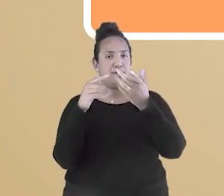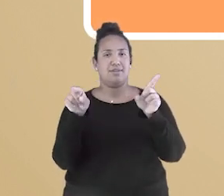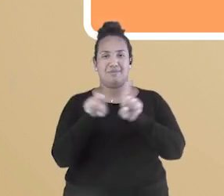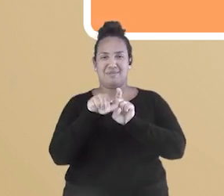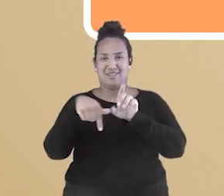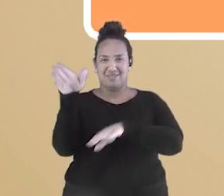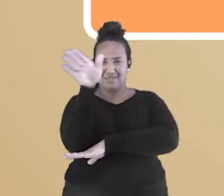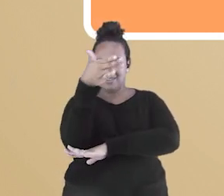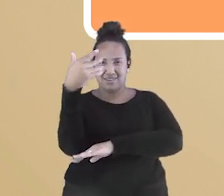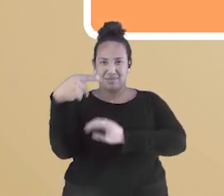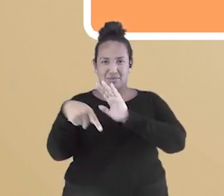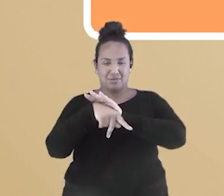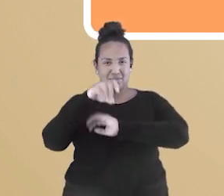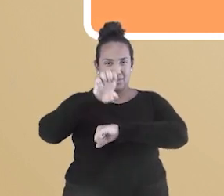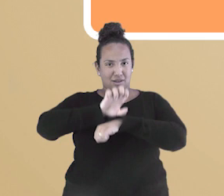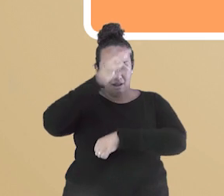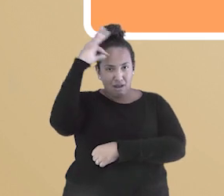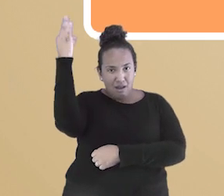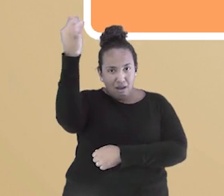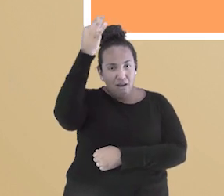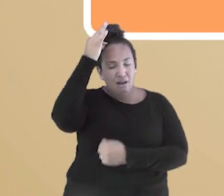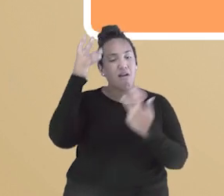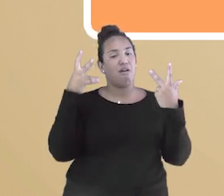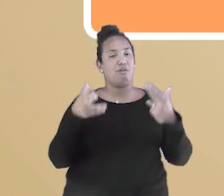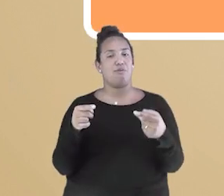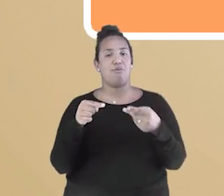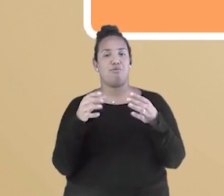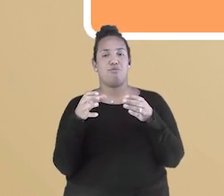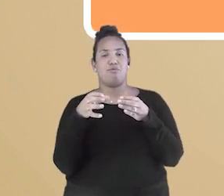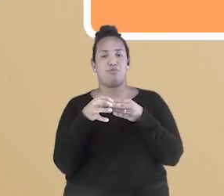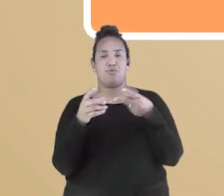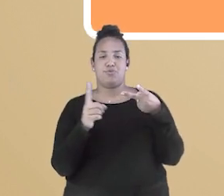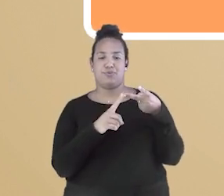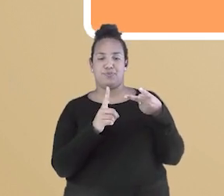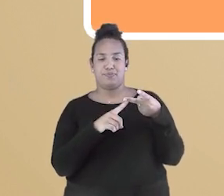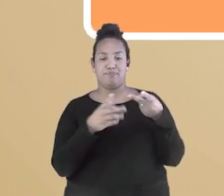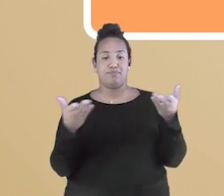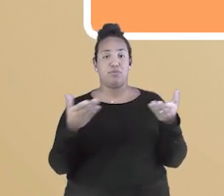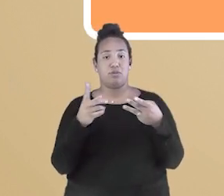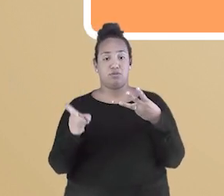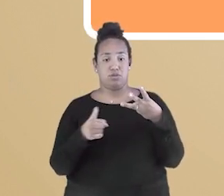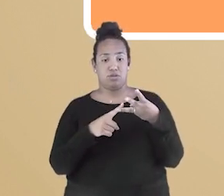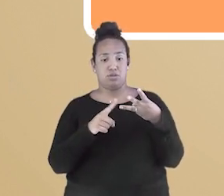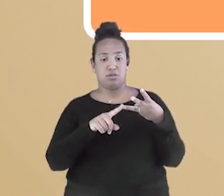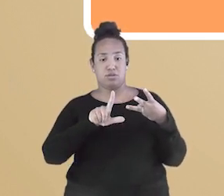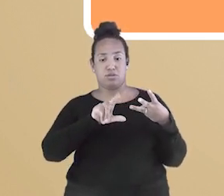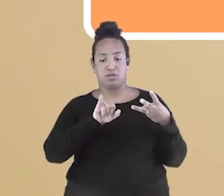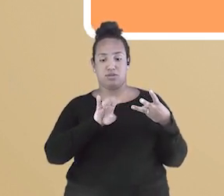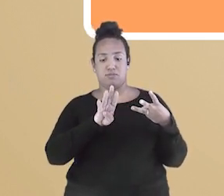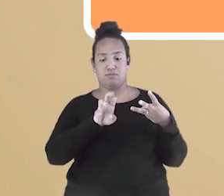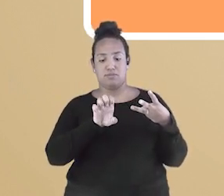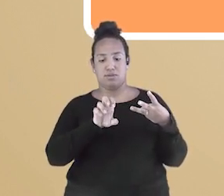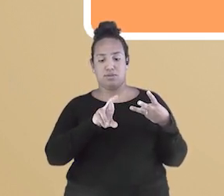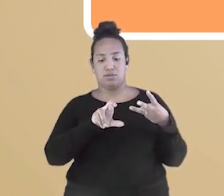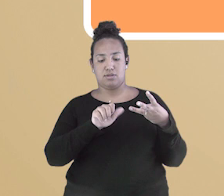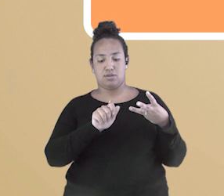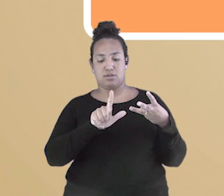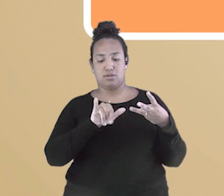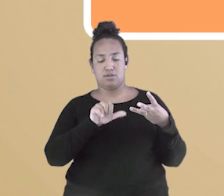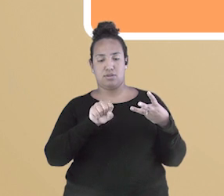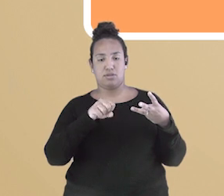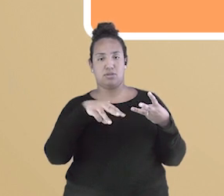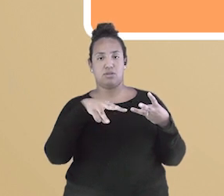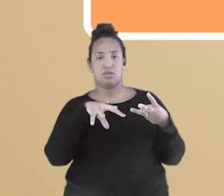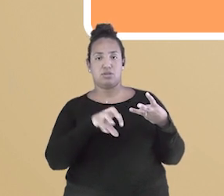positivistas. E por último, temos o modelo de república liberal. Este modelo foi inspirado nos Estados Unidos, que